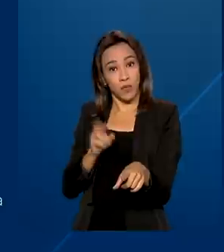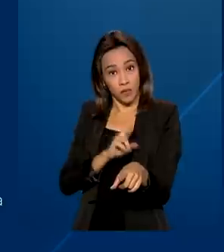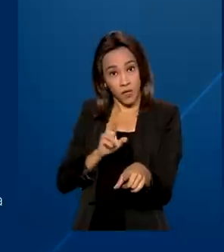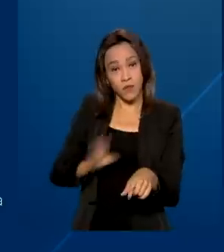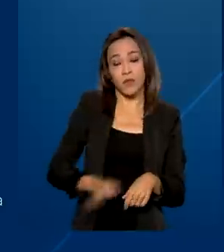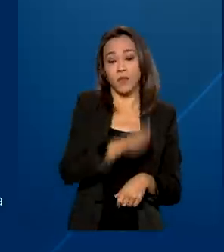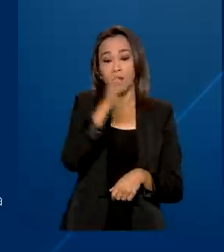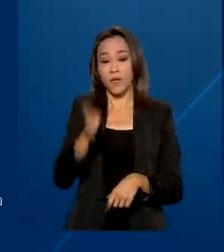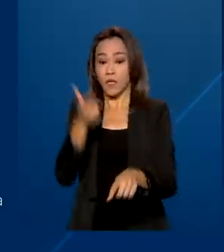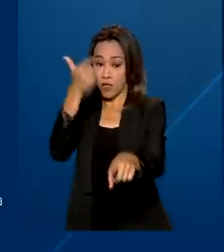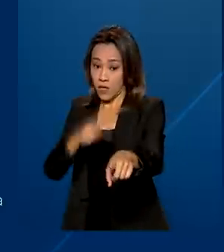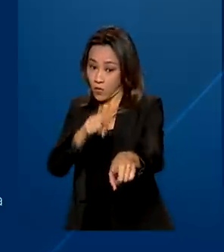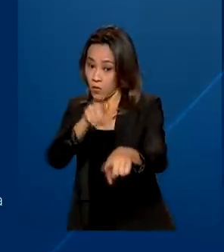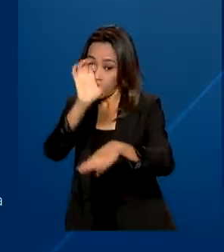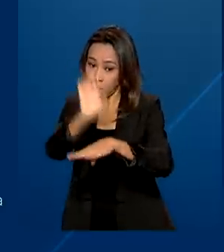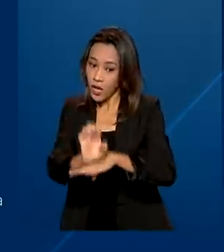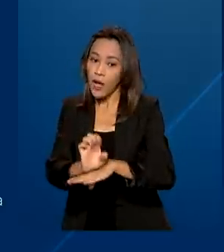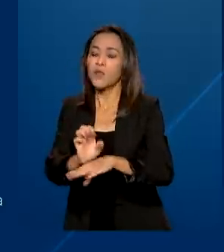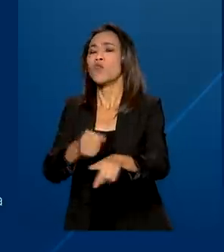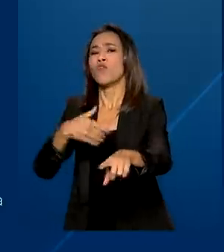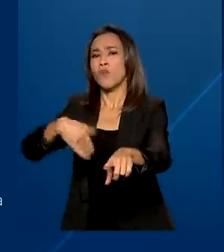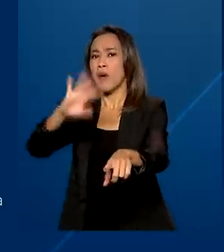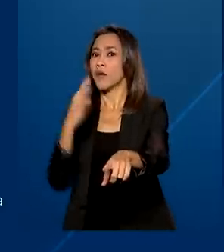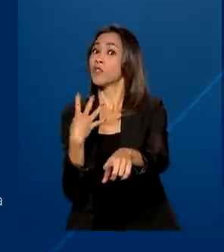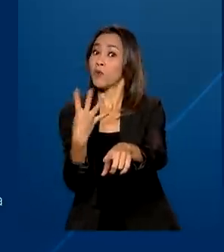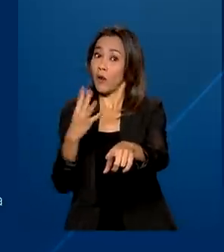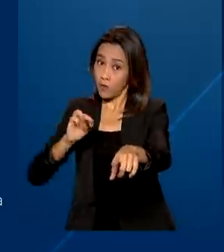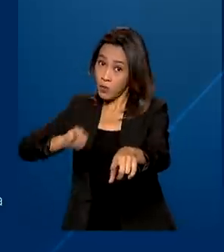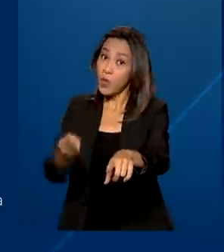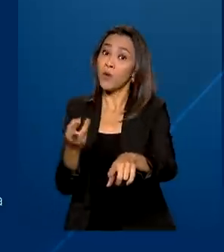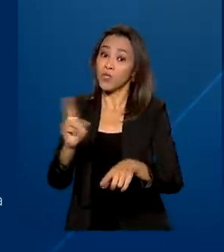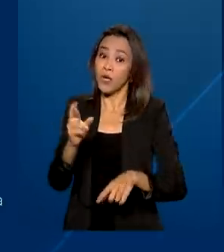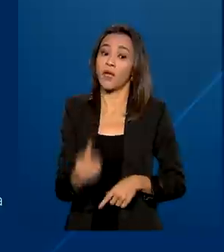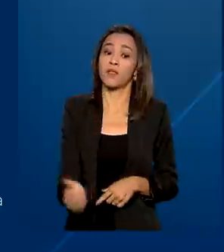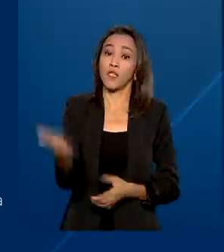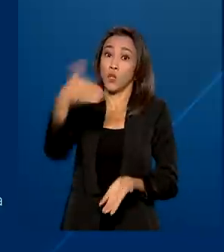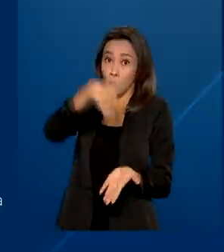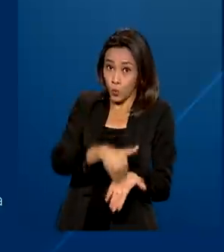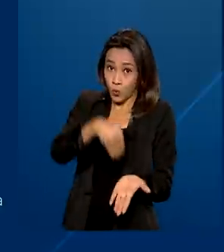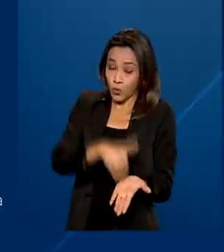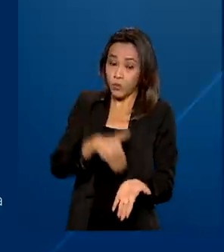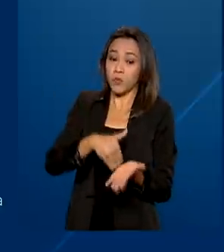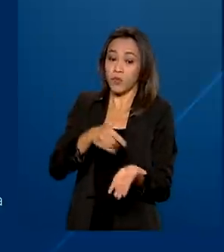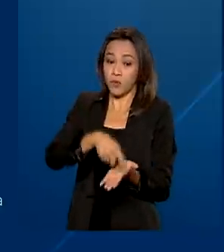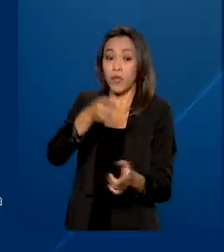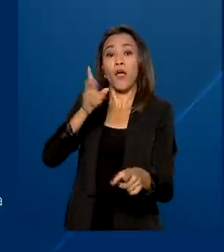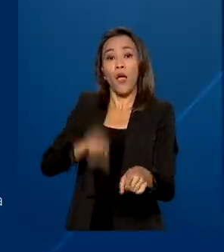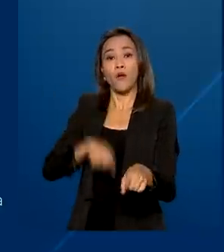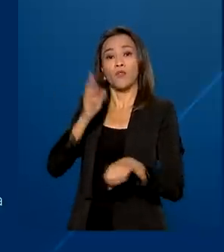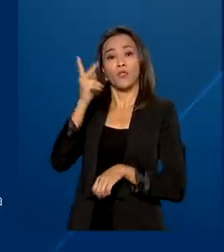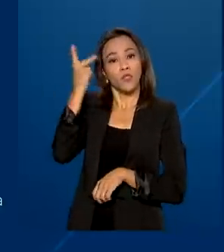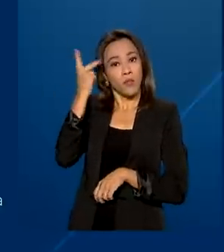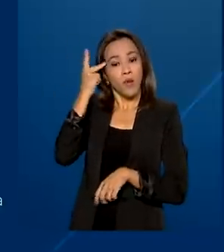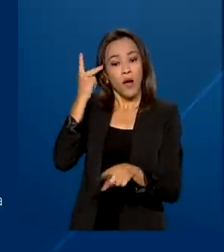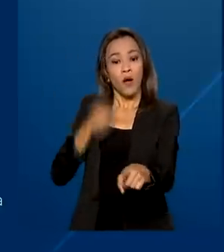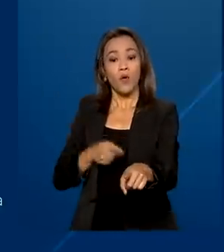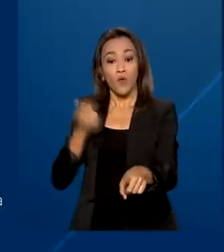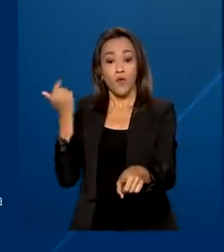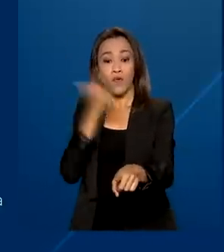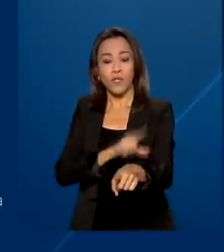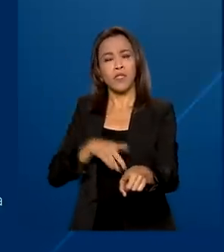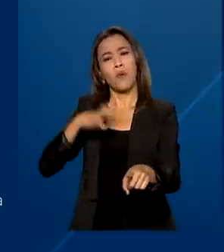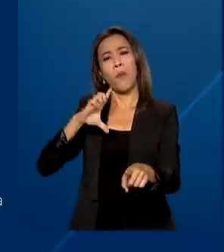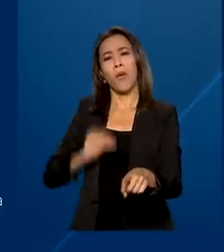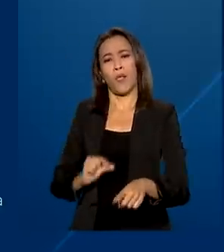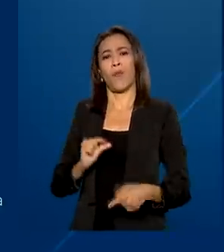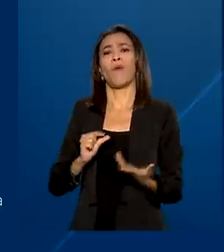Em Tocantins, o lance foi de mais de R$ 4 milhões. E no último lote, o estado de São Paulo venceu a proposta com